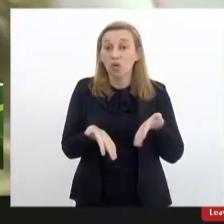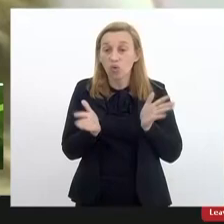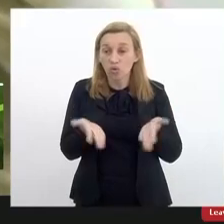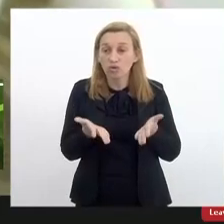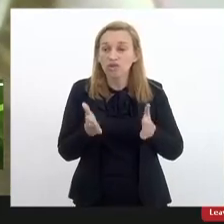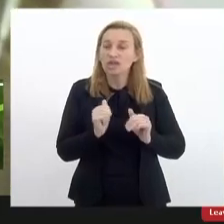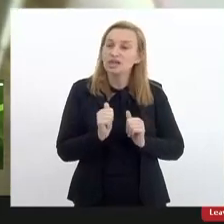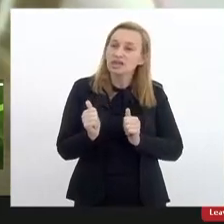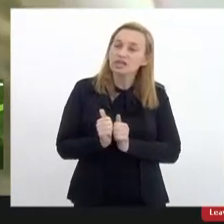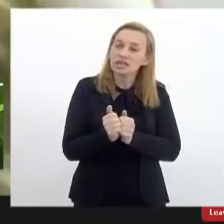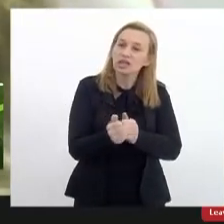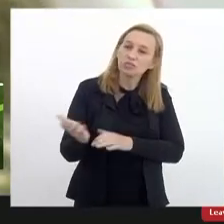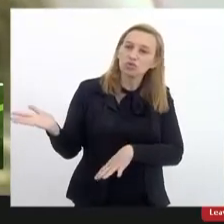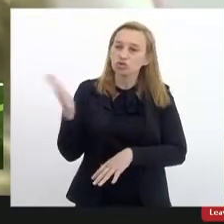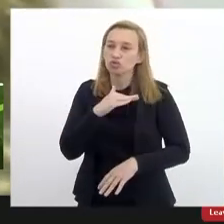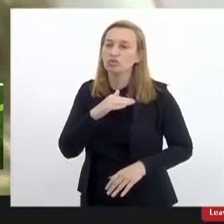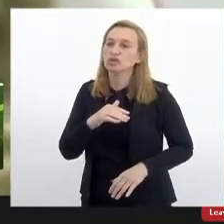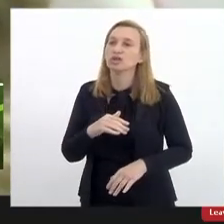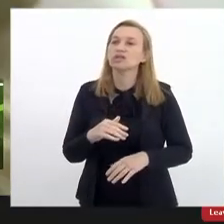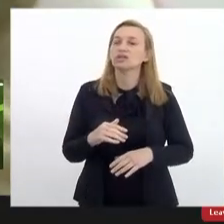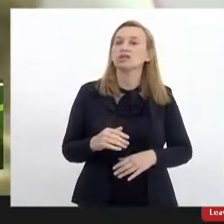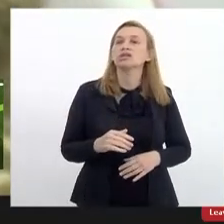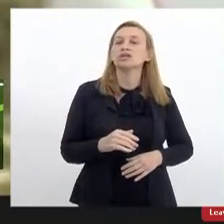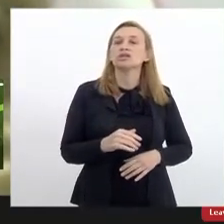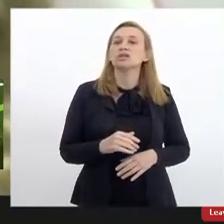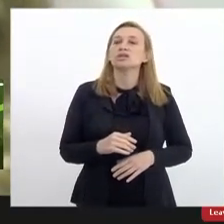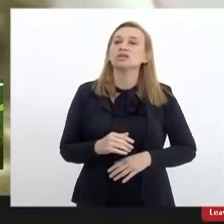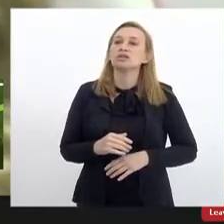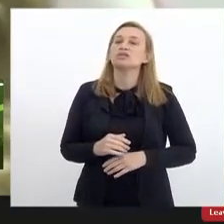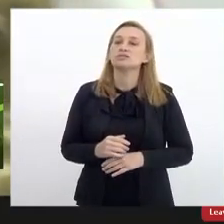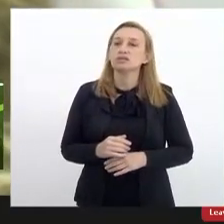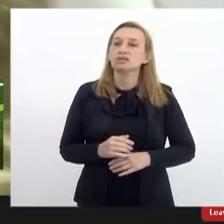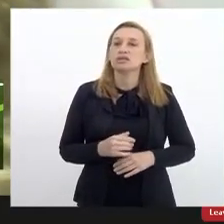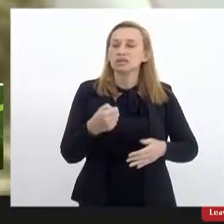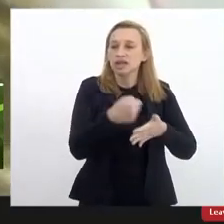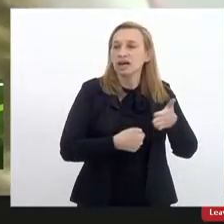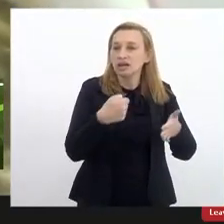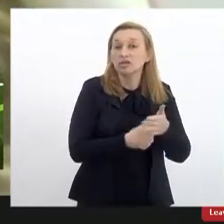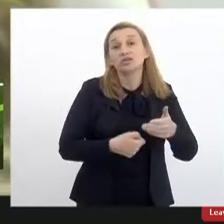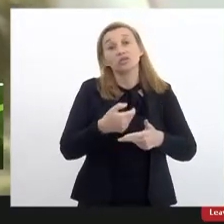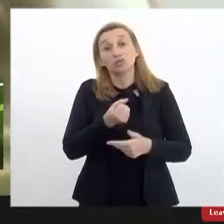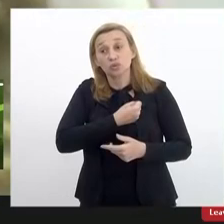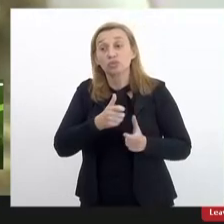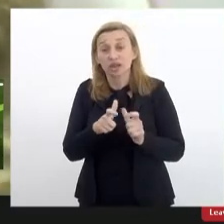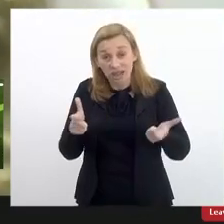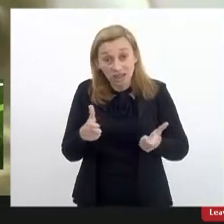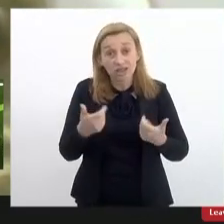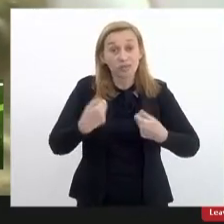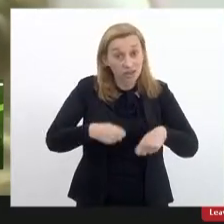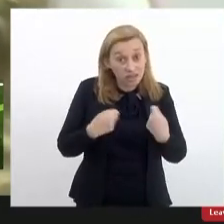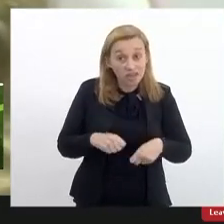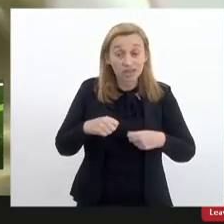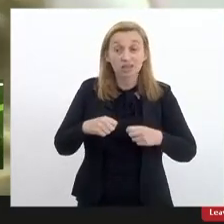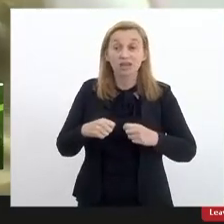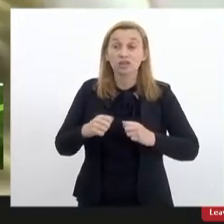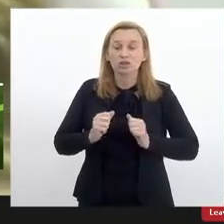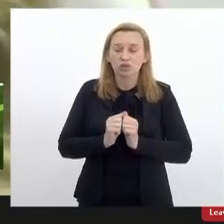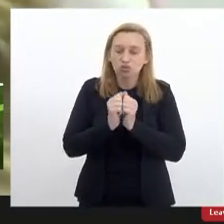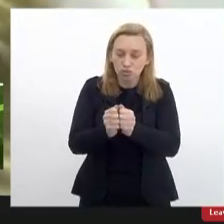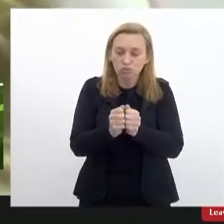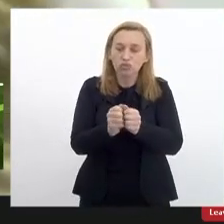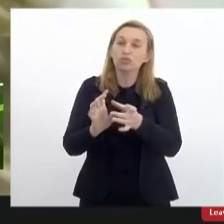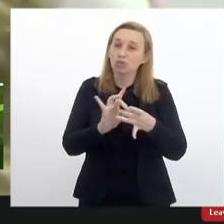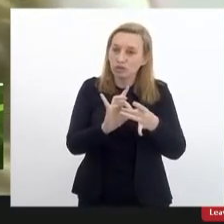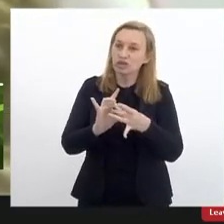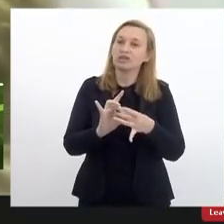seguimos juntos na luta e vamos adiante porque são muitas as demandas e a gente precisa estar aí muito